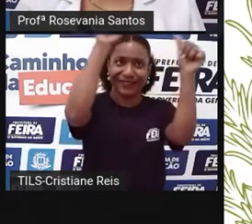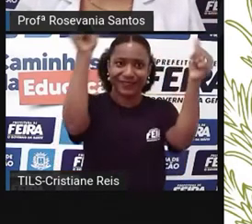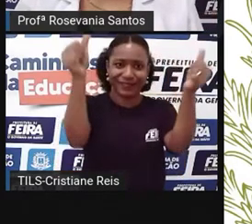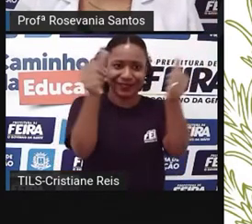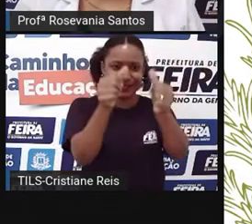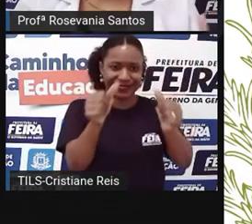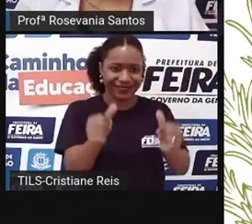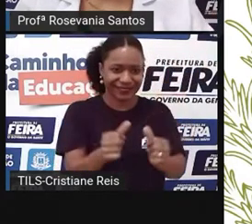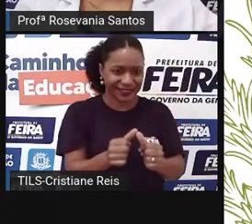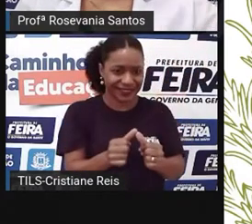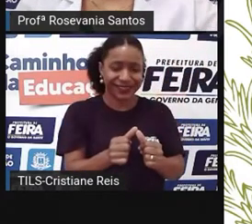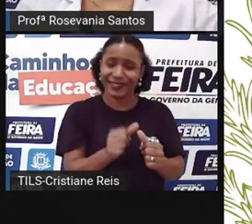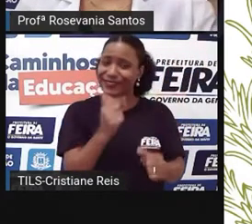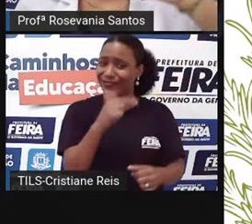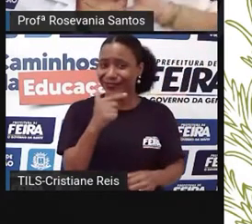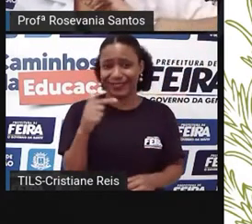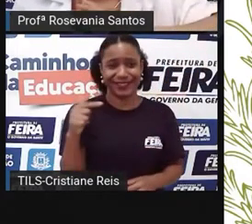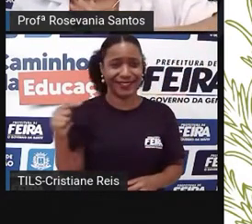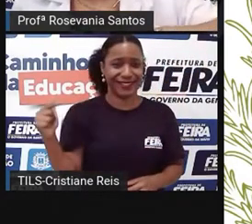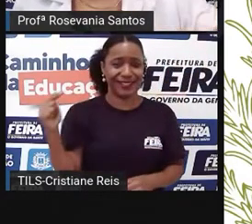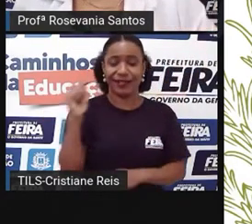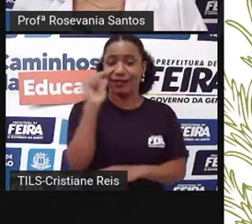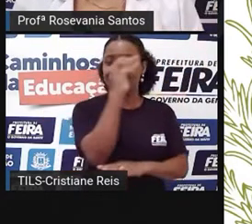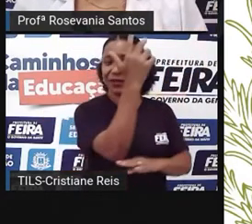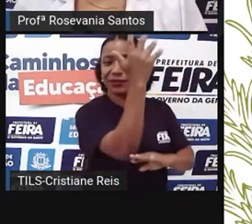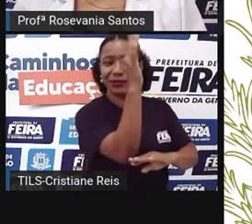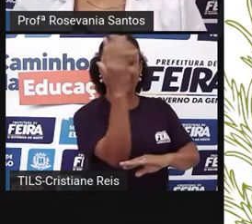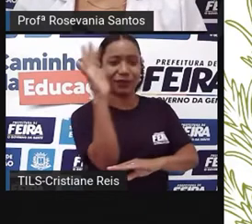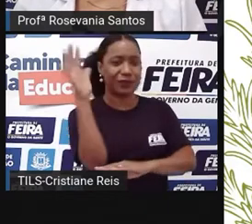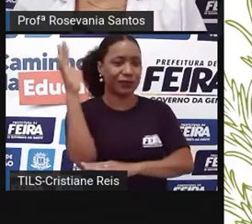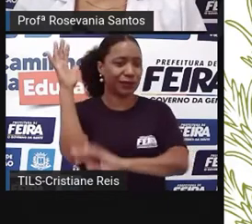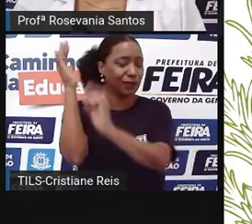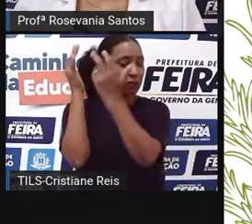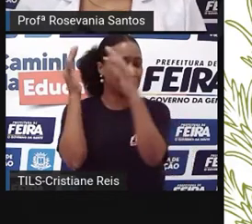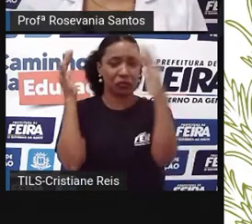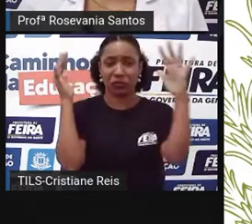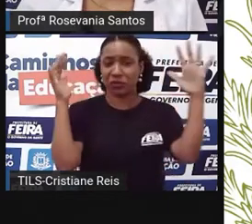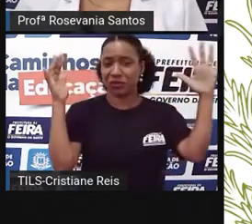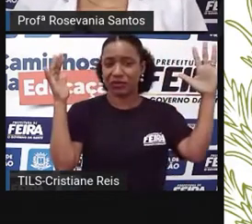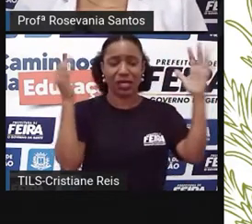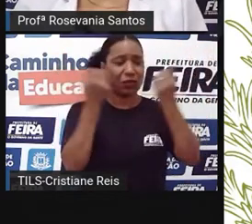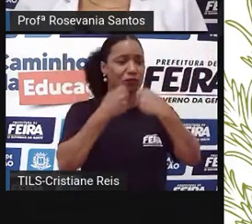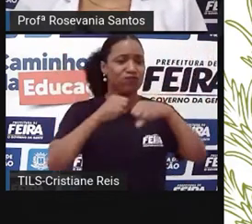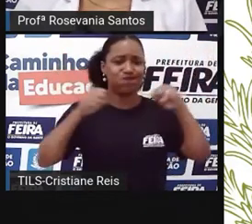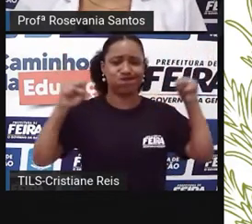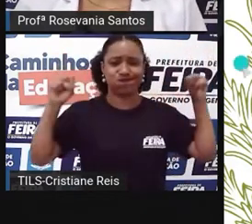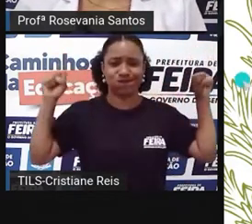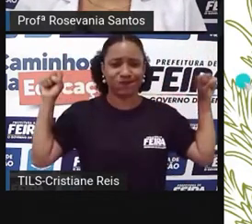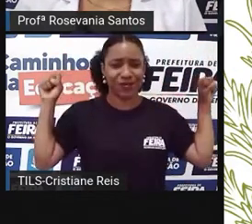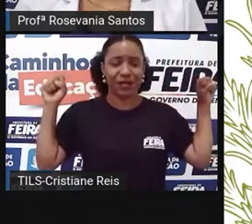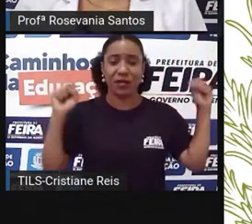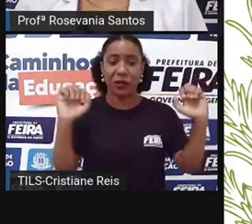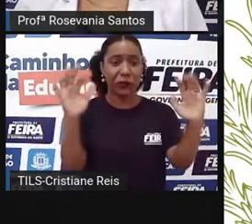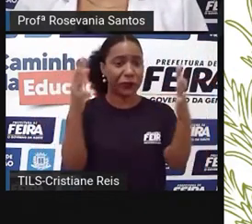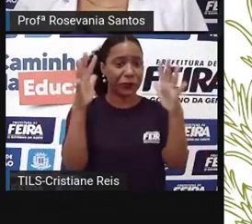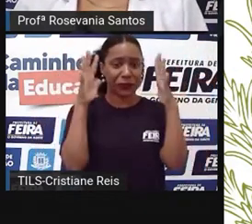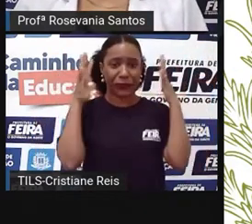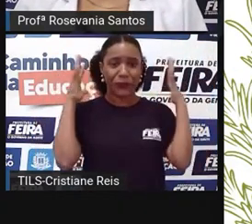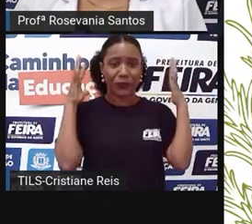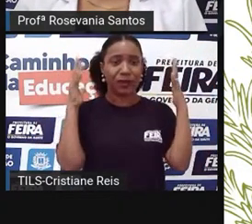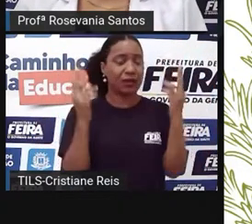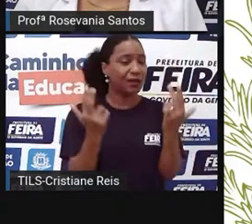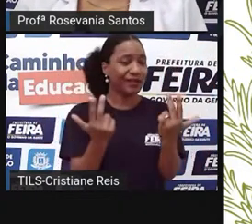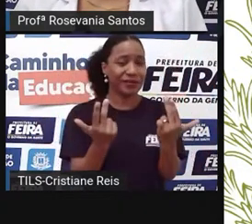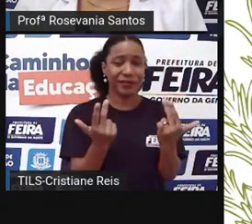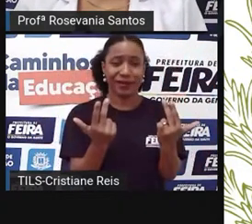fronteiras. A natureza, ela cresce, ela se desenvolve livremente. Então, com a floresta é a mesma coisa. Então,